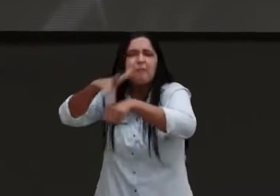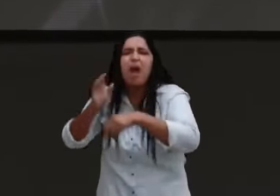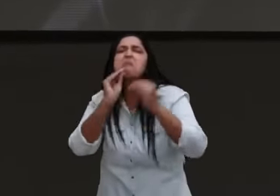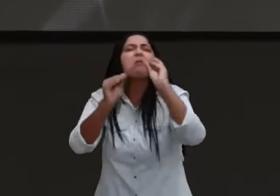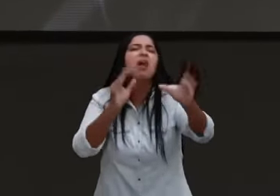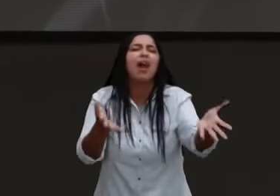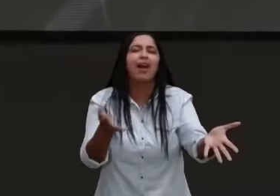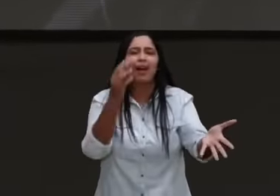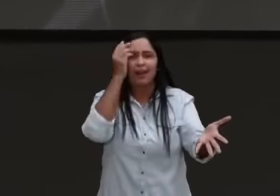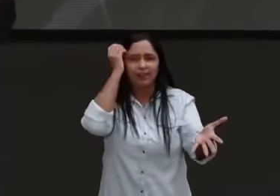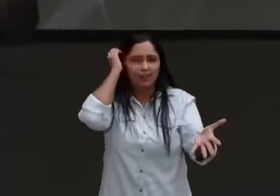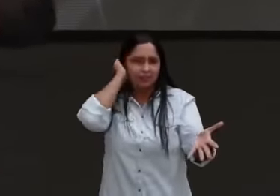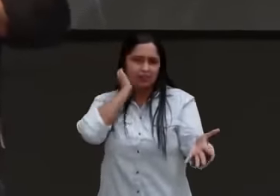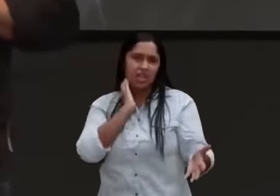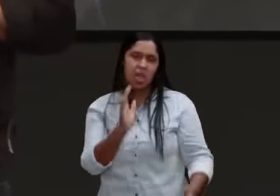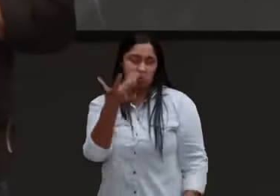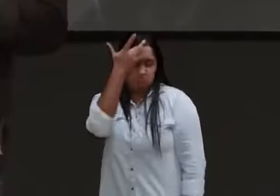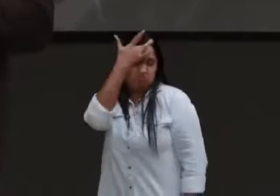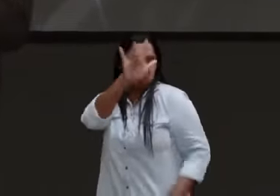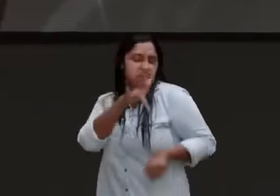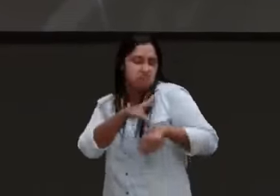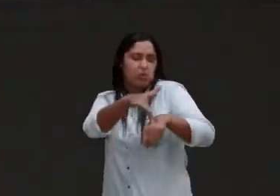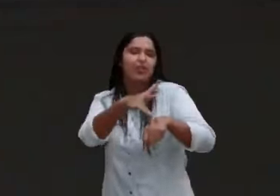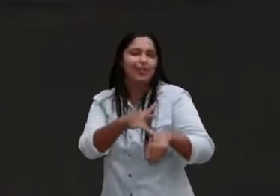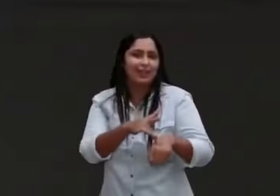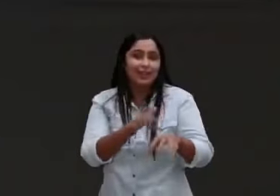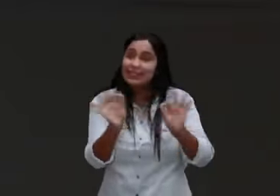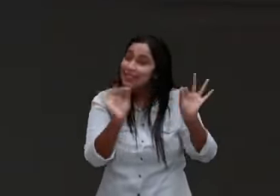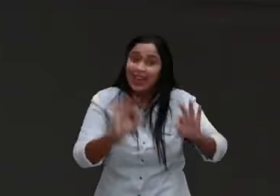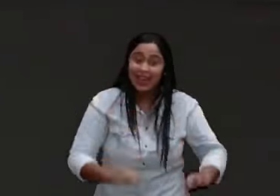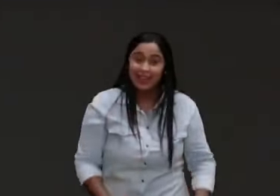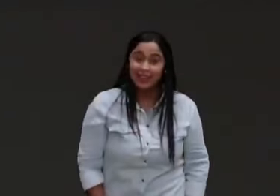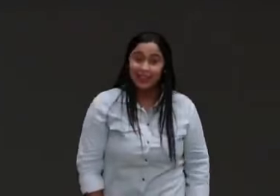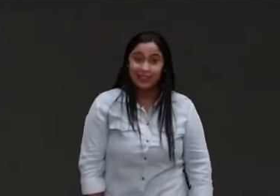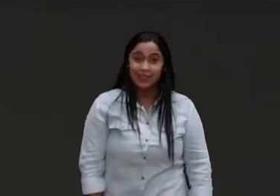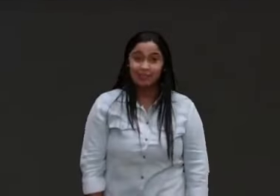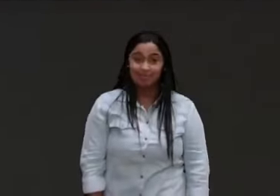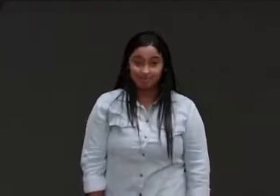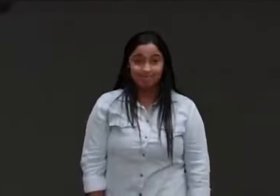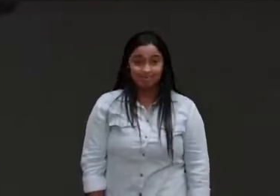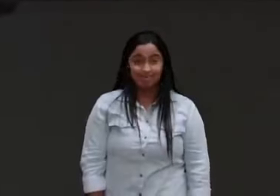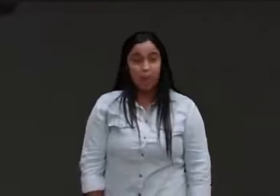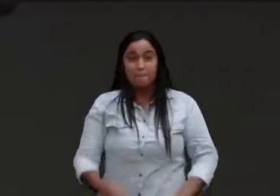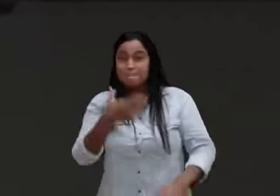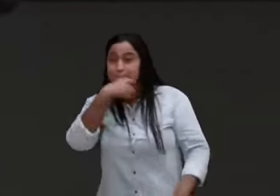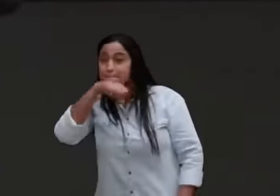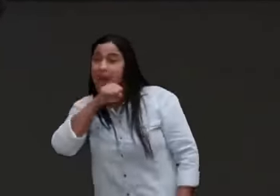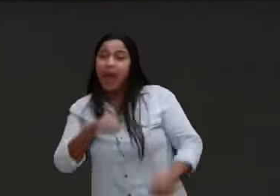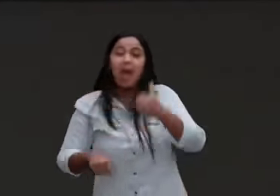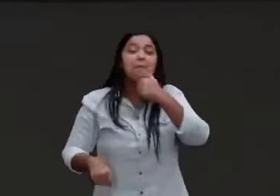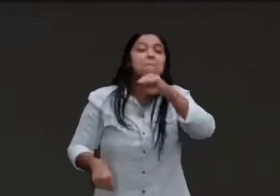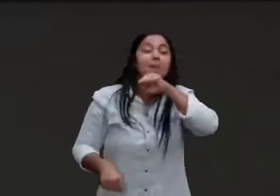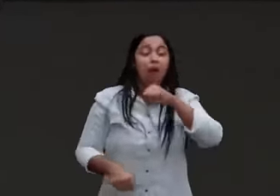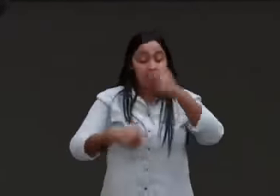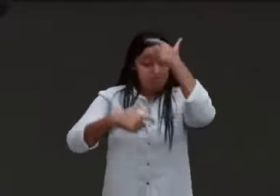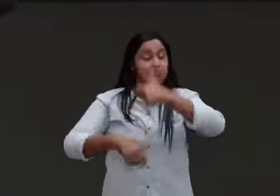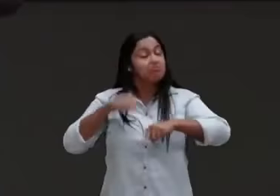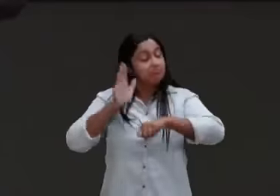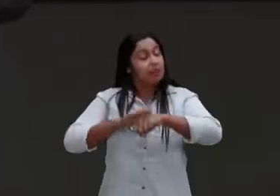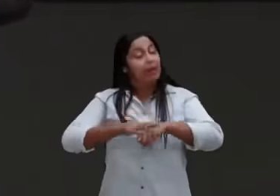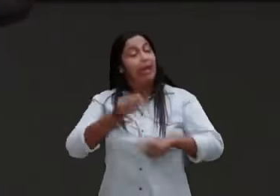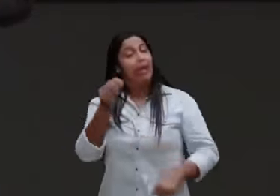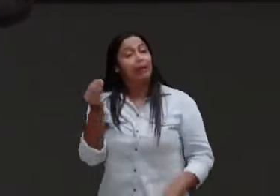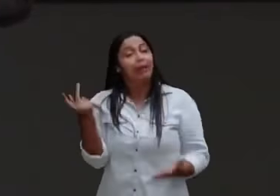Nenhum! O pior pai, a pior mãe, pode fazer um erro, mas dizendo que quer acertar.